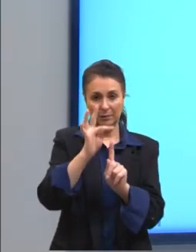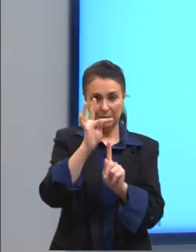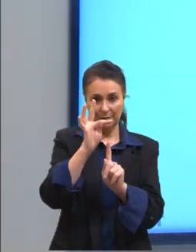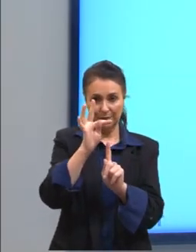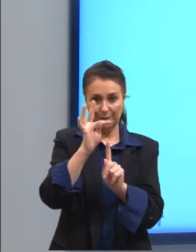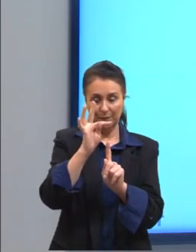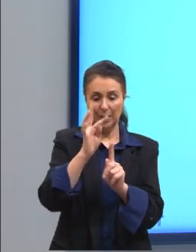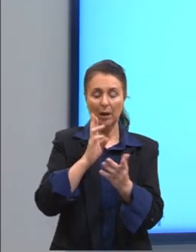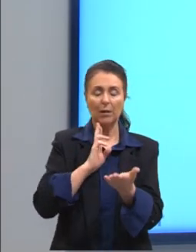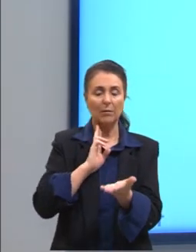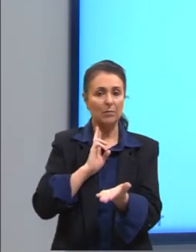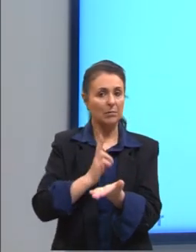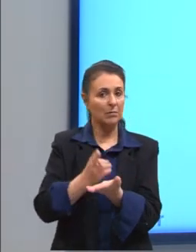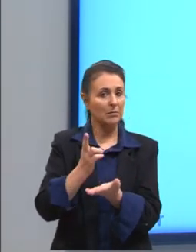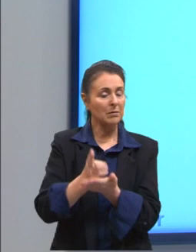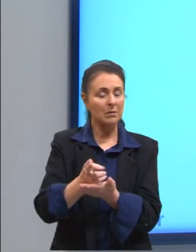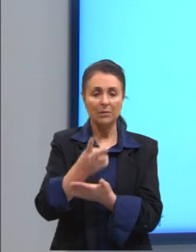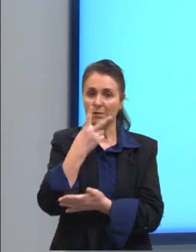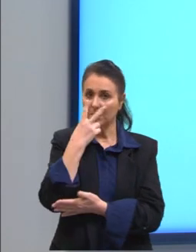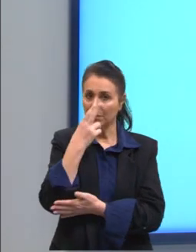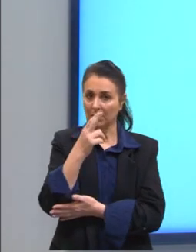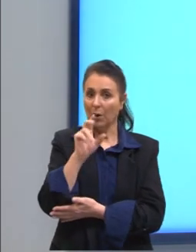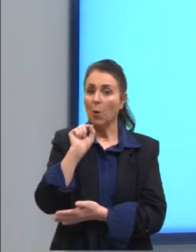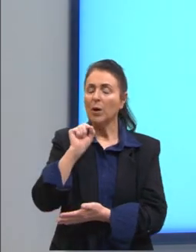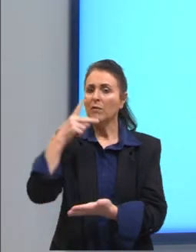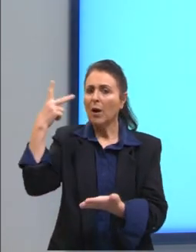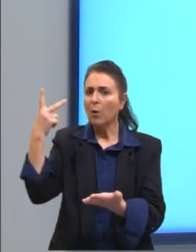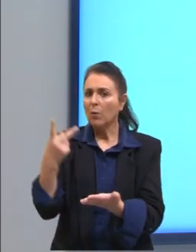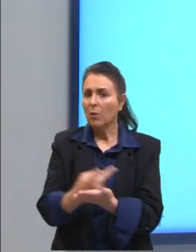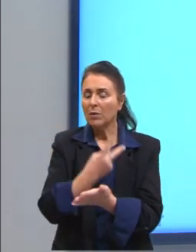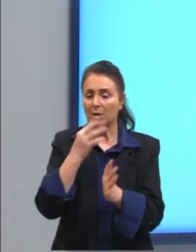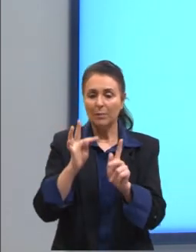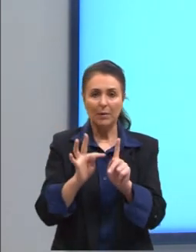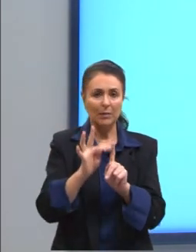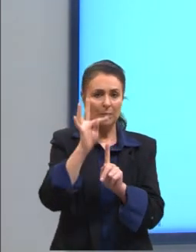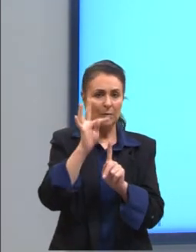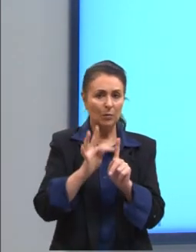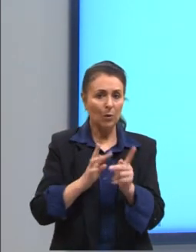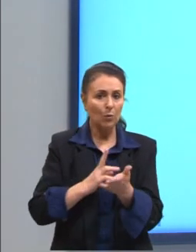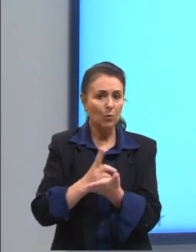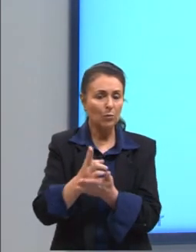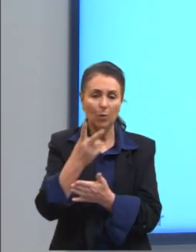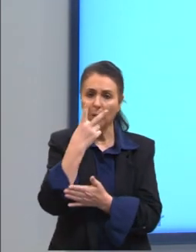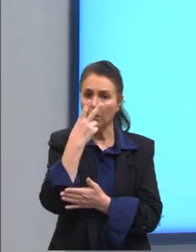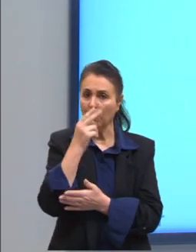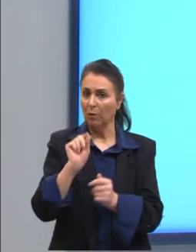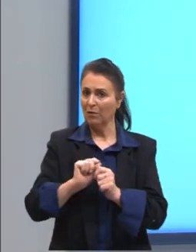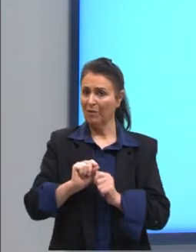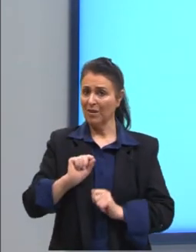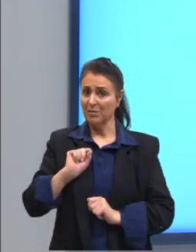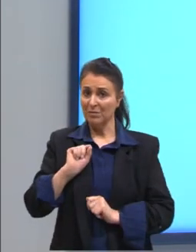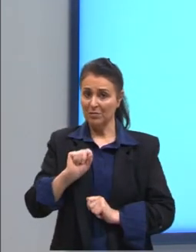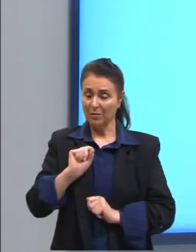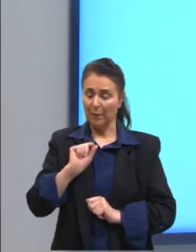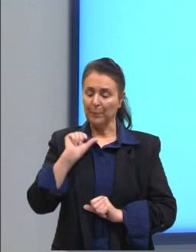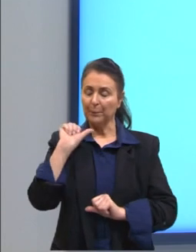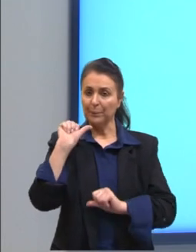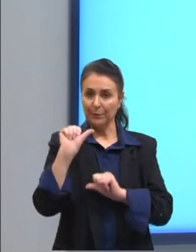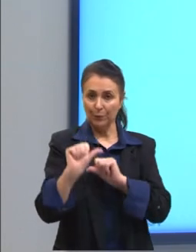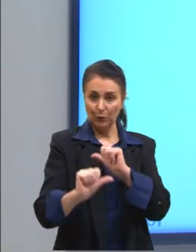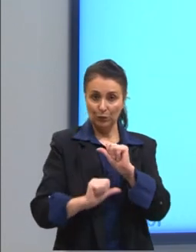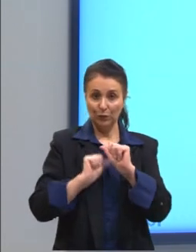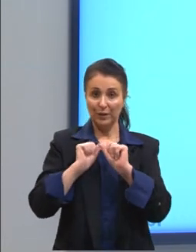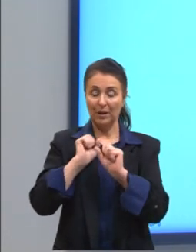temperatura vai permanecer constante. O que tem que acontecer para a temperatura permanecer constante? A gente vai ter o quê? Uma modificação na